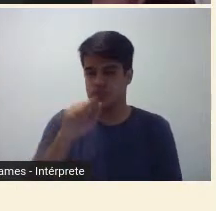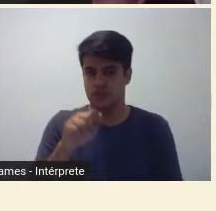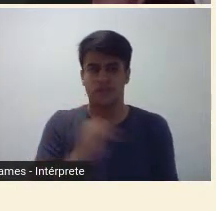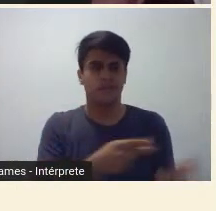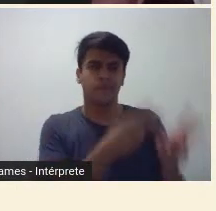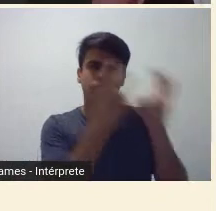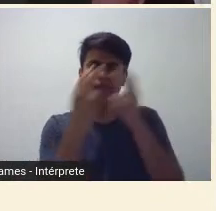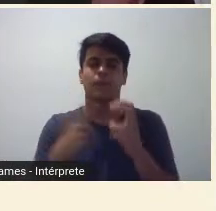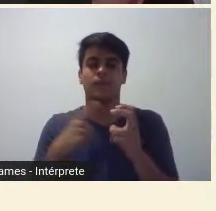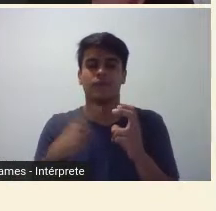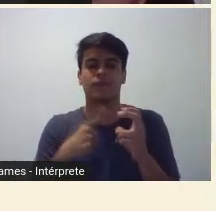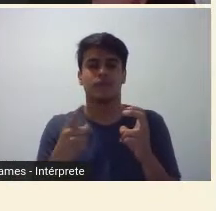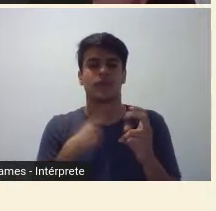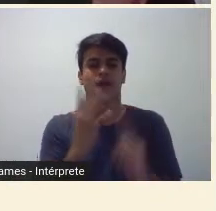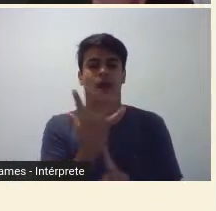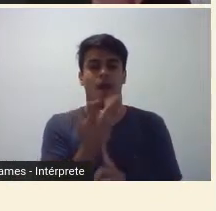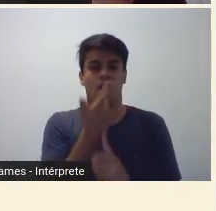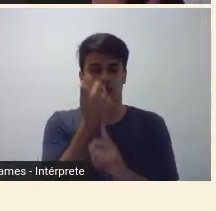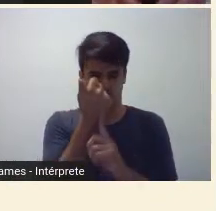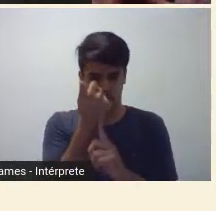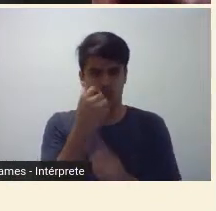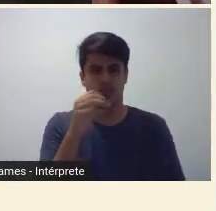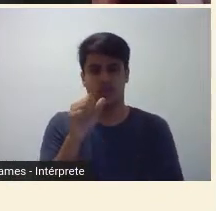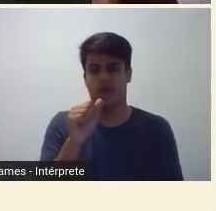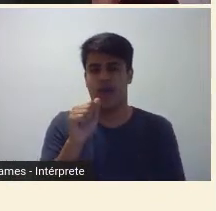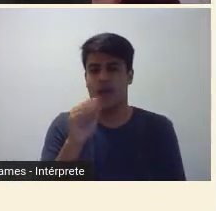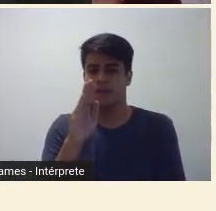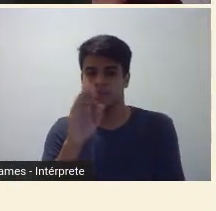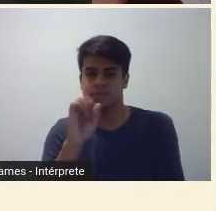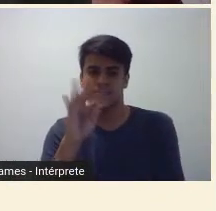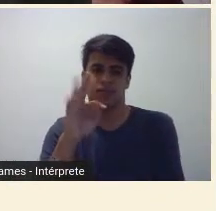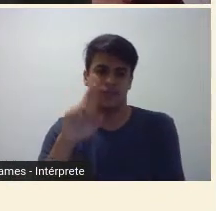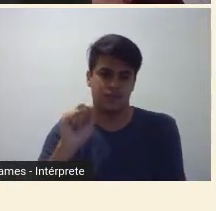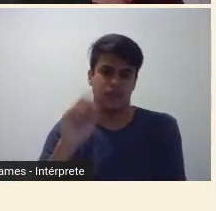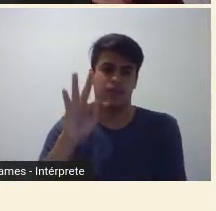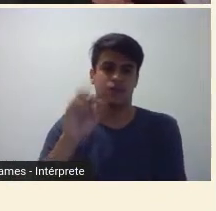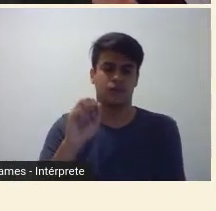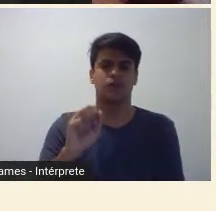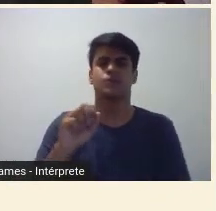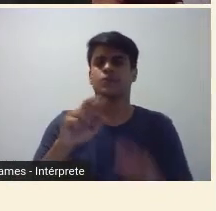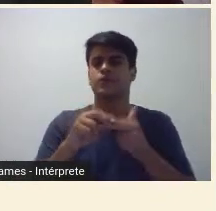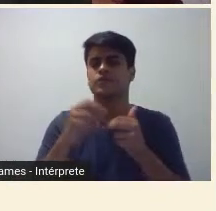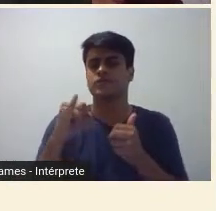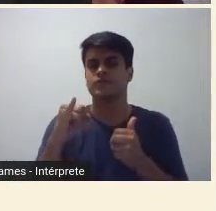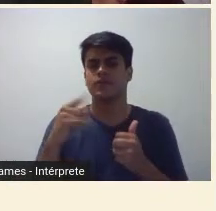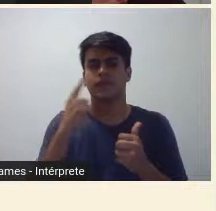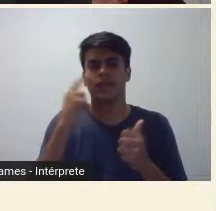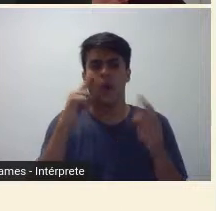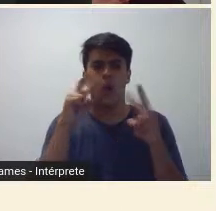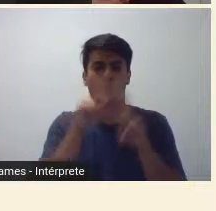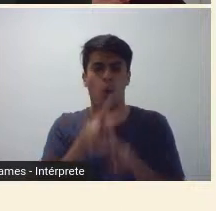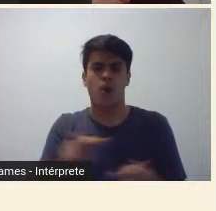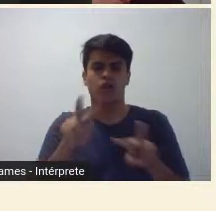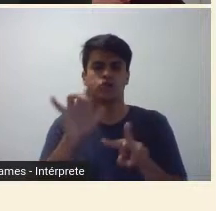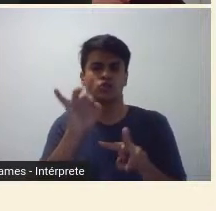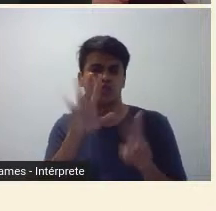abstrata aparecendo, então, enfim, se a gente expande o nosso olhar para um cânone, para além da pintura e da escultura e do desenho,